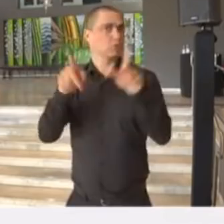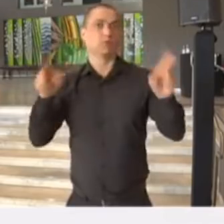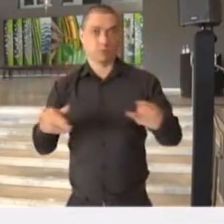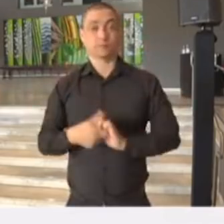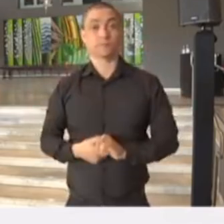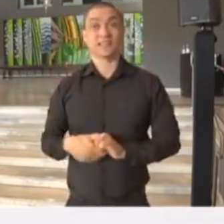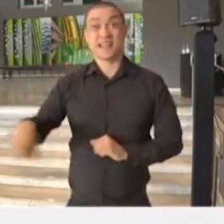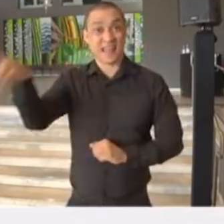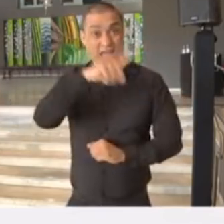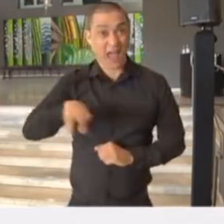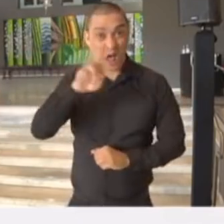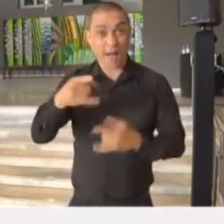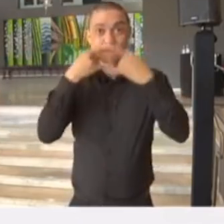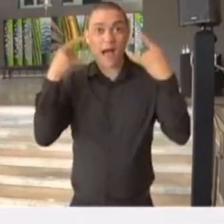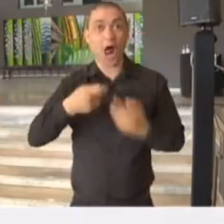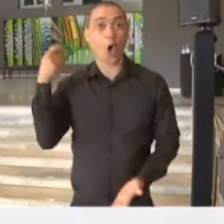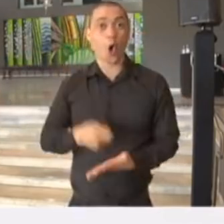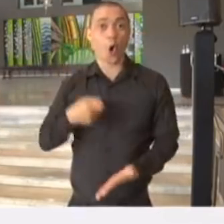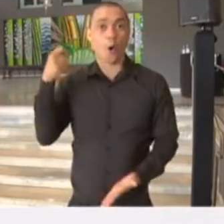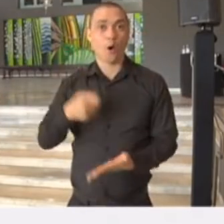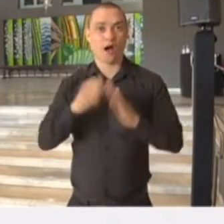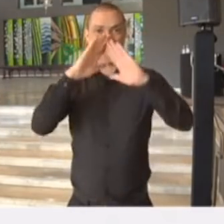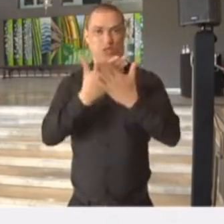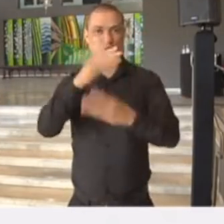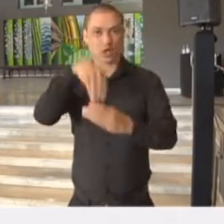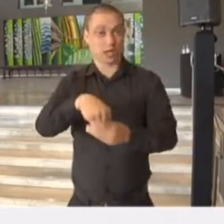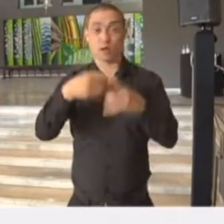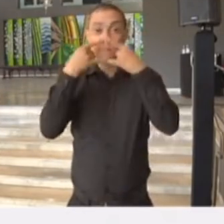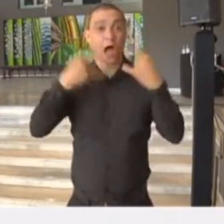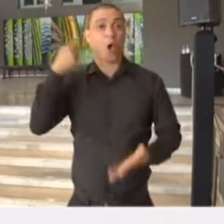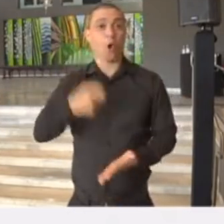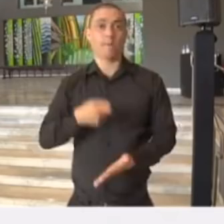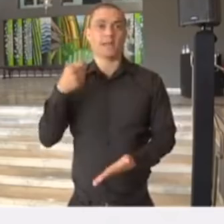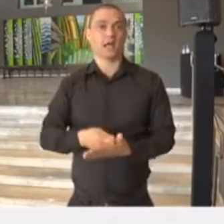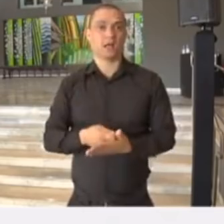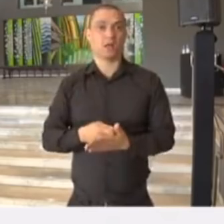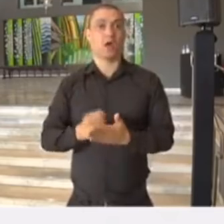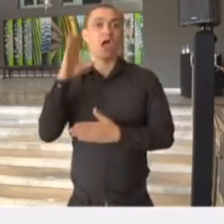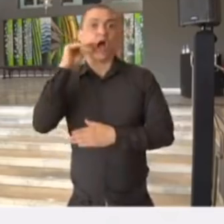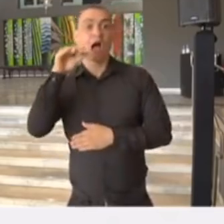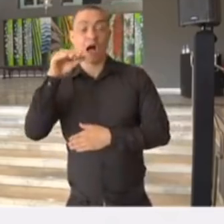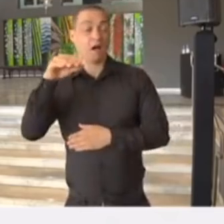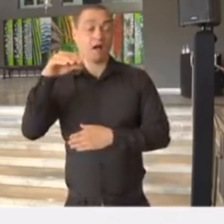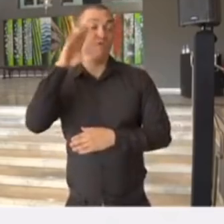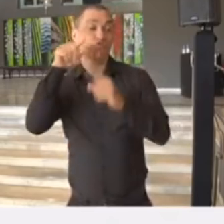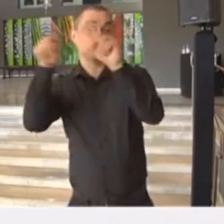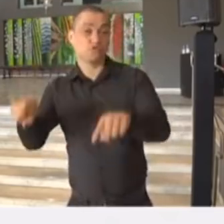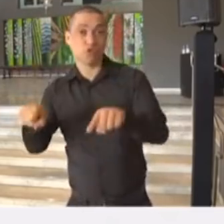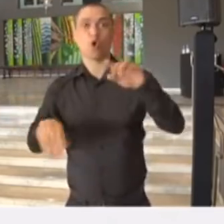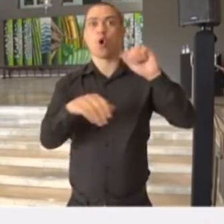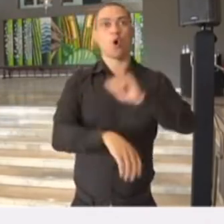será obrigatório de máscara dentro da instituição de ensino, seja por funcionários, seja por estudantes.